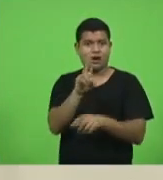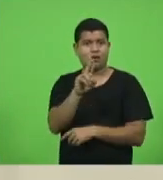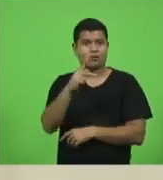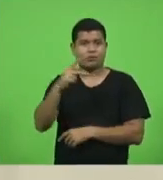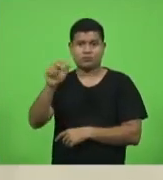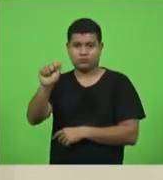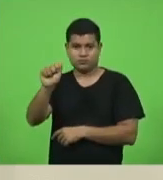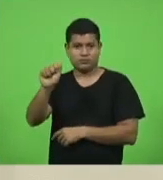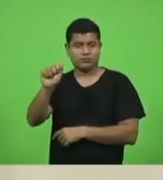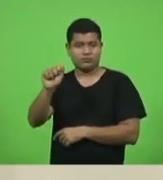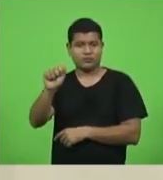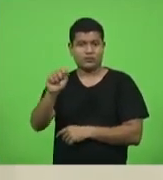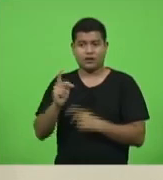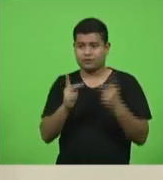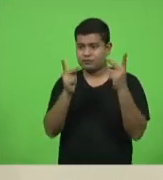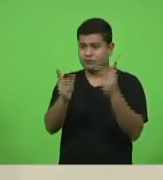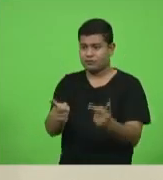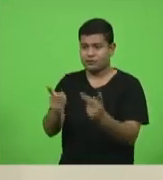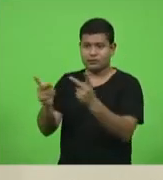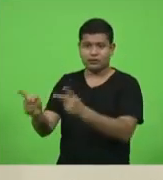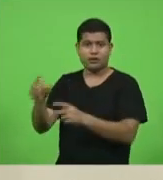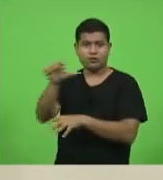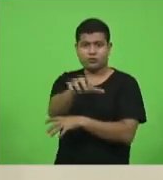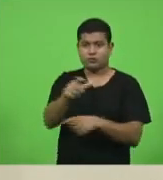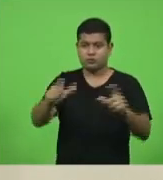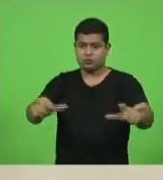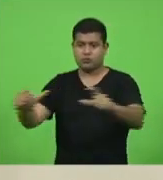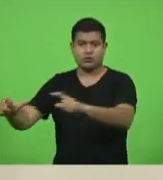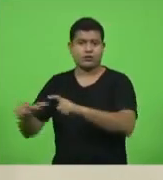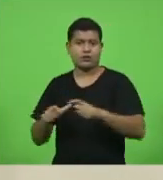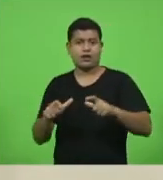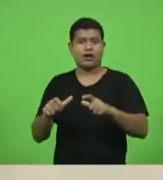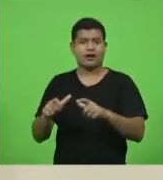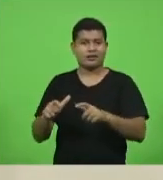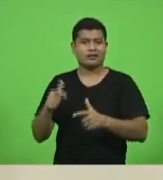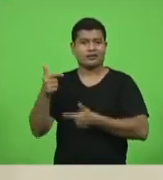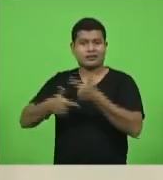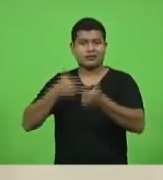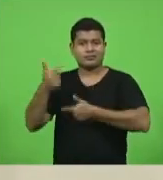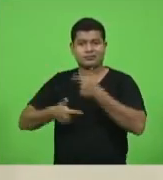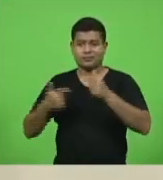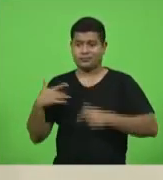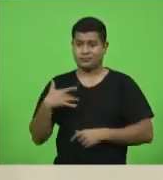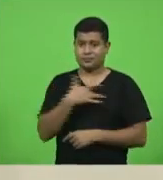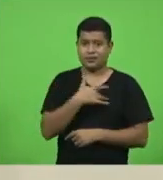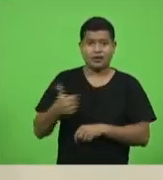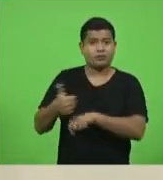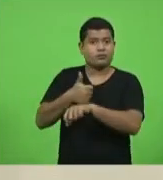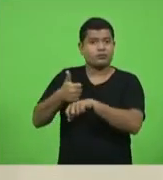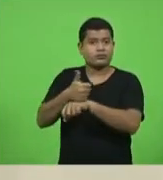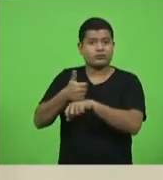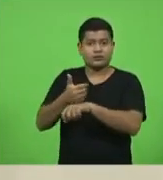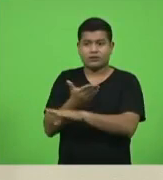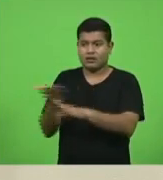os espaços da saúde de Chapecó, onde os profissionais da saúde estão